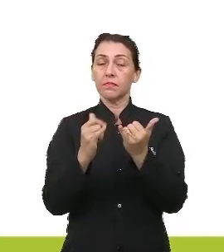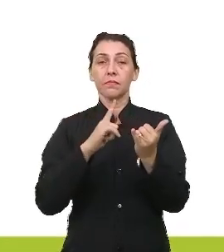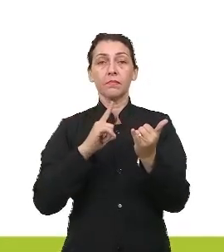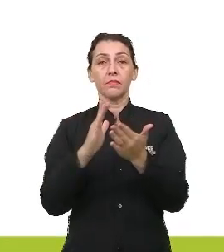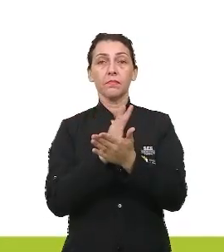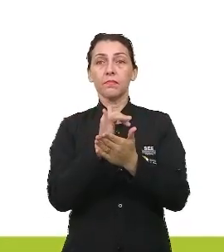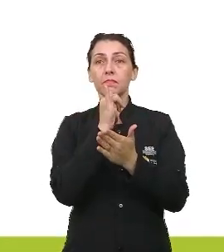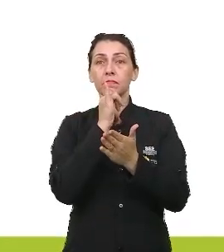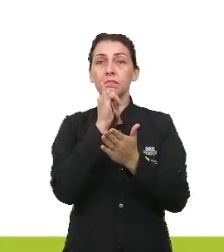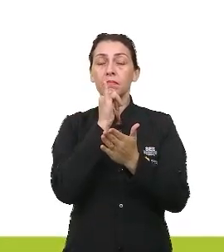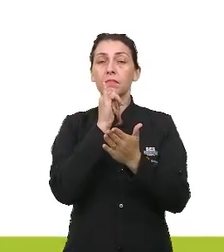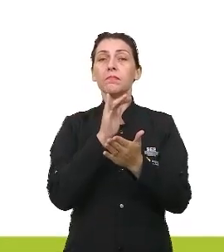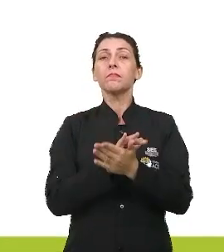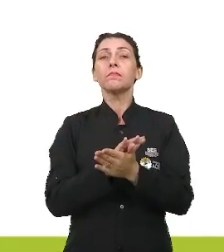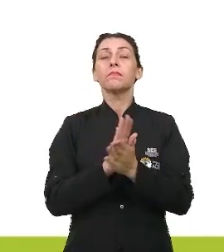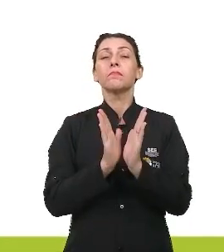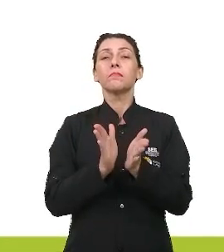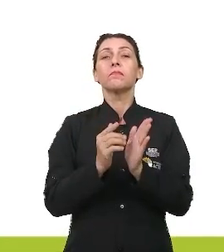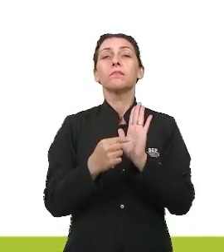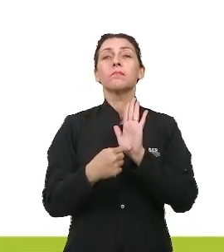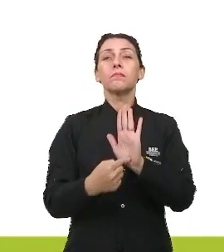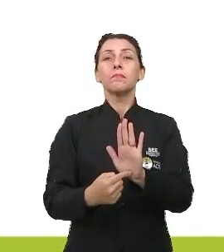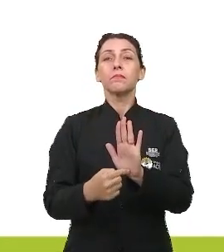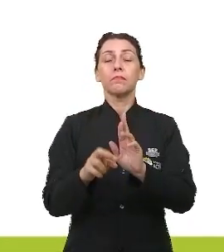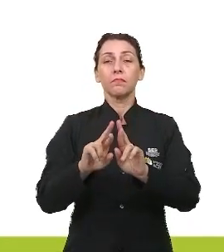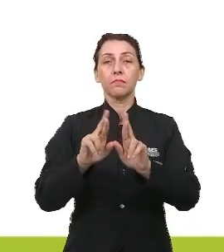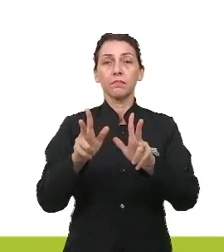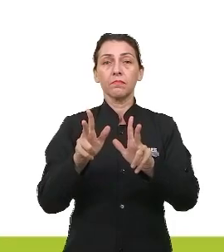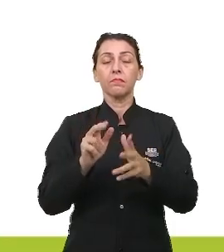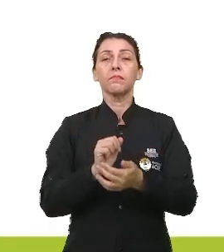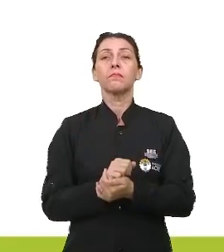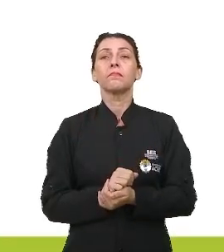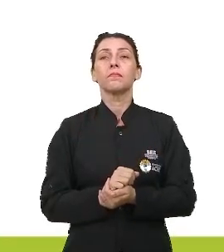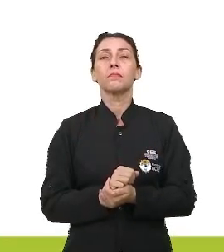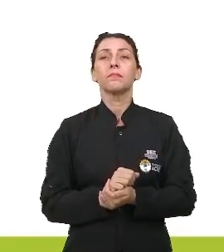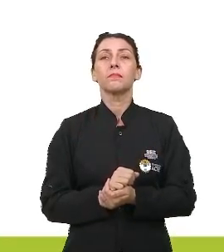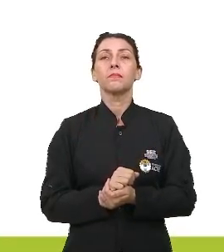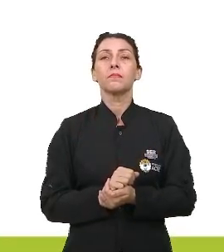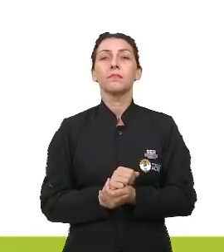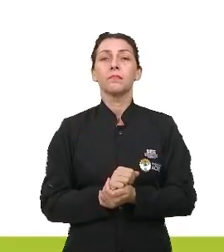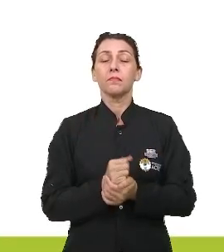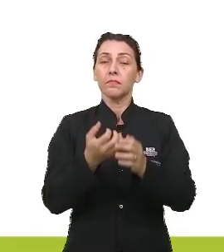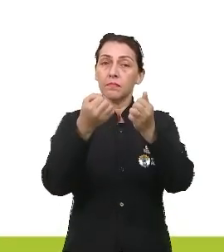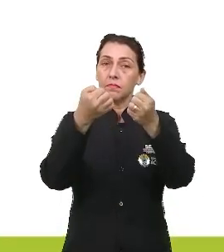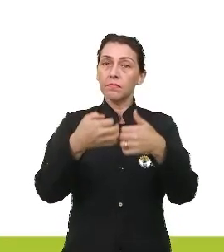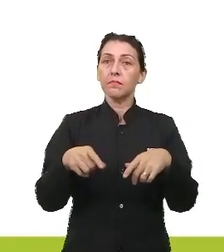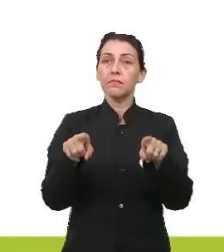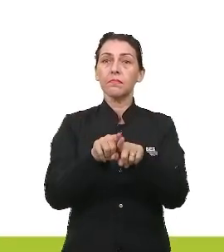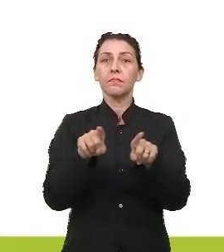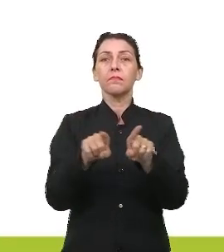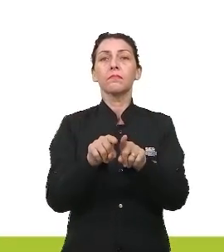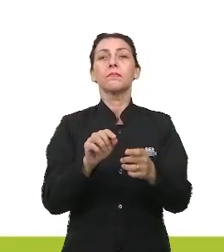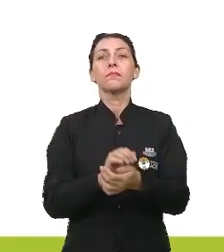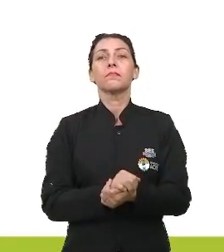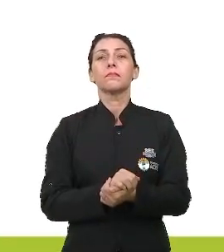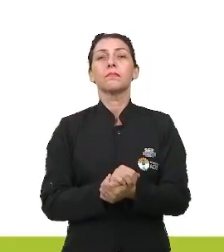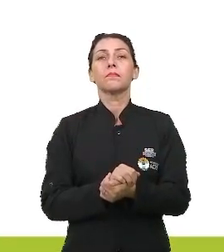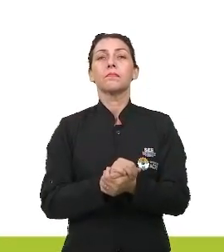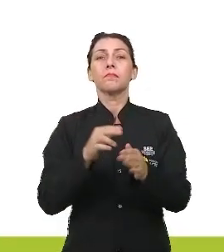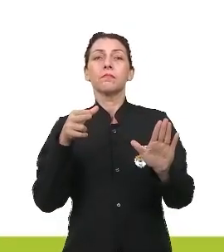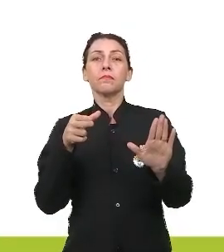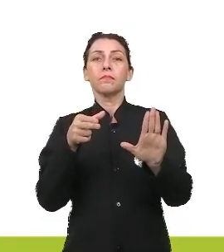exemplos já já para vocês, com uma diferençazinha bem simples, que eu vou explicar já já para vocês. A